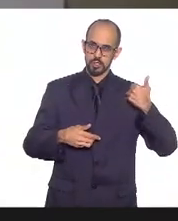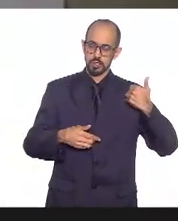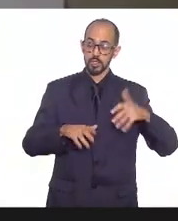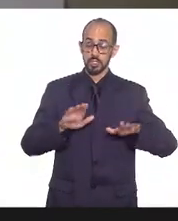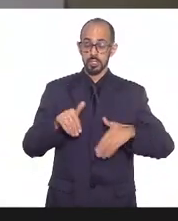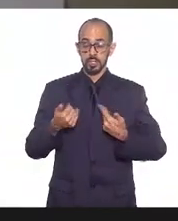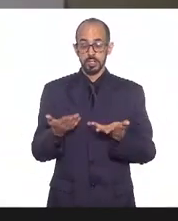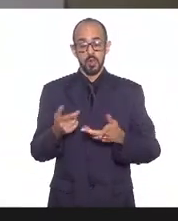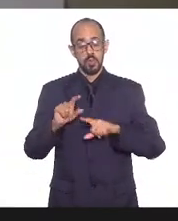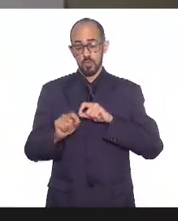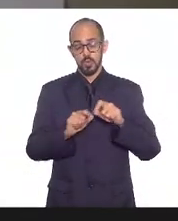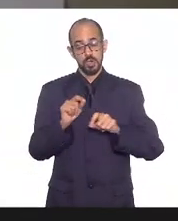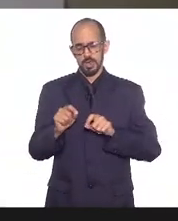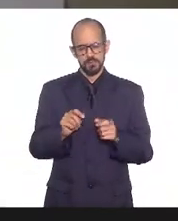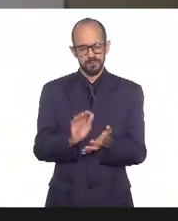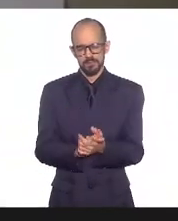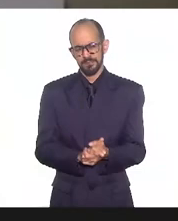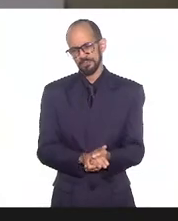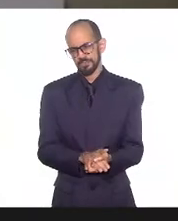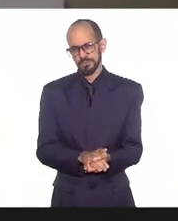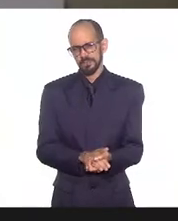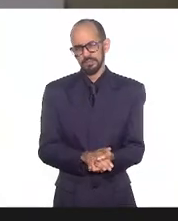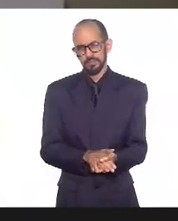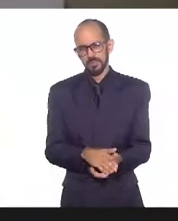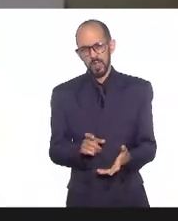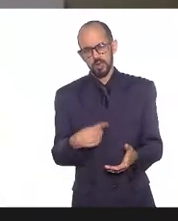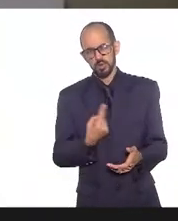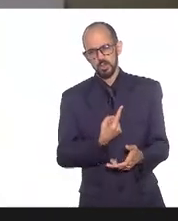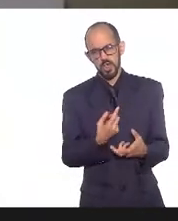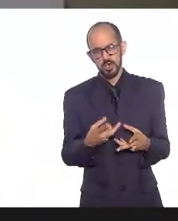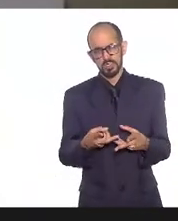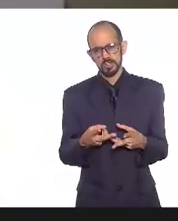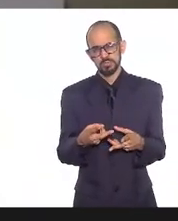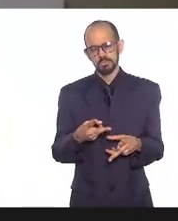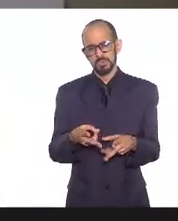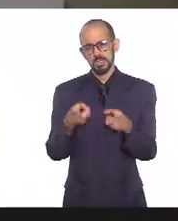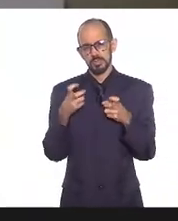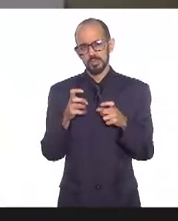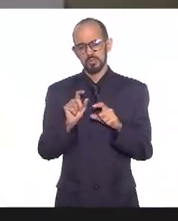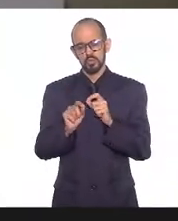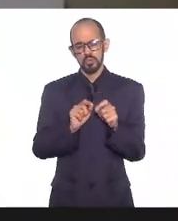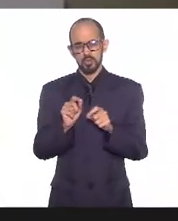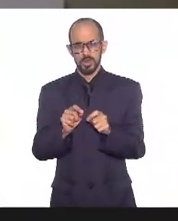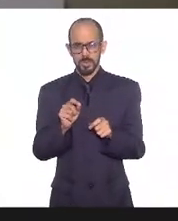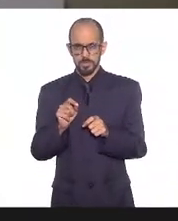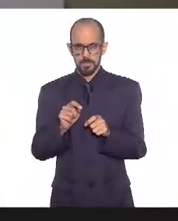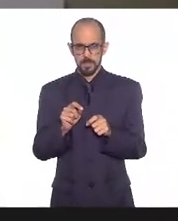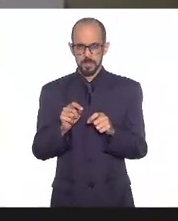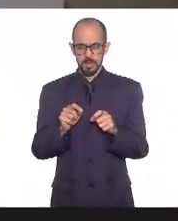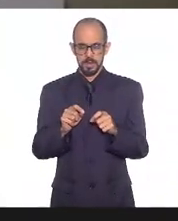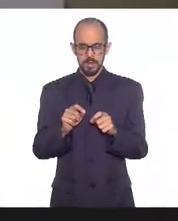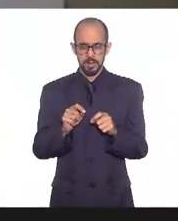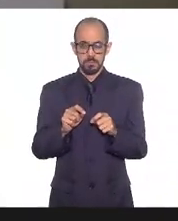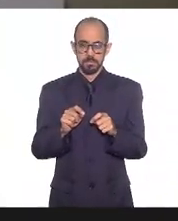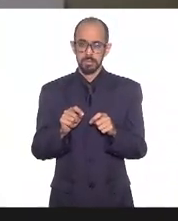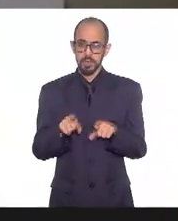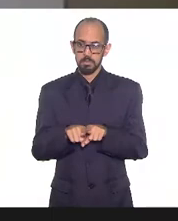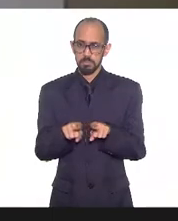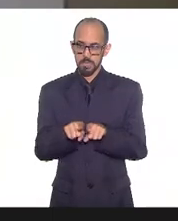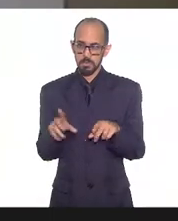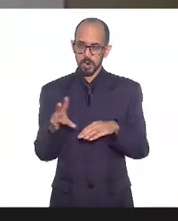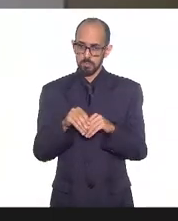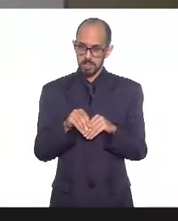aí dessa forma a gente tem contemplados aí toda e assim para complementar isso que eu estou falando